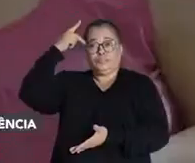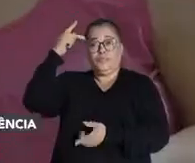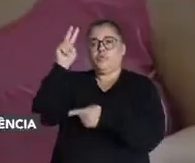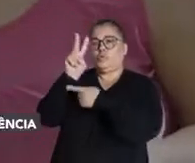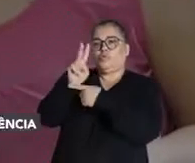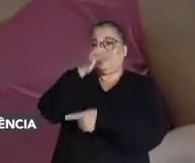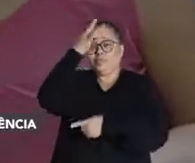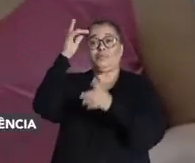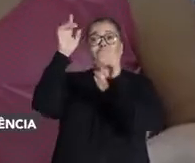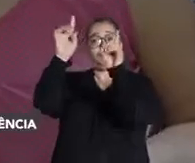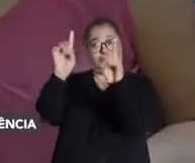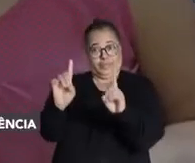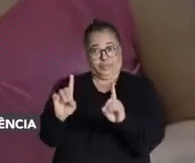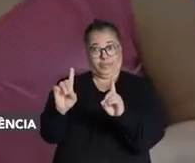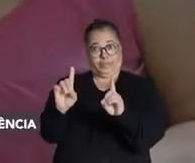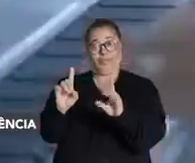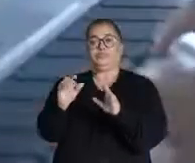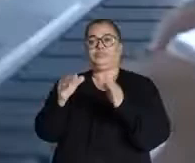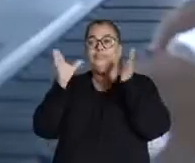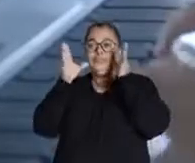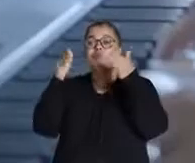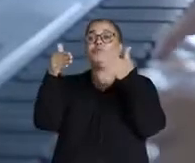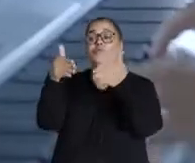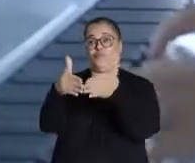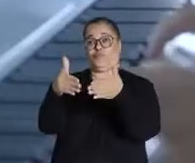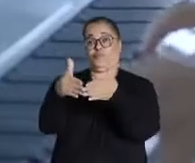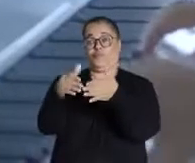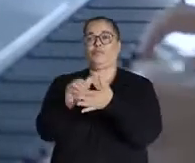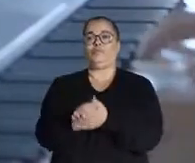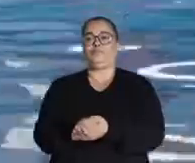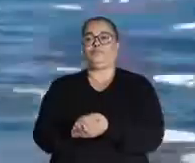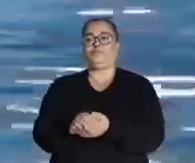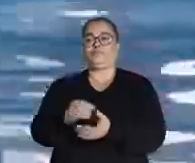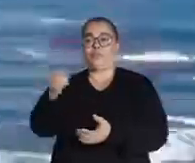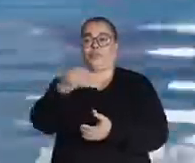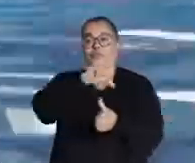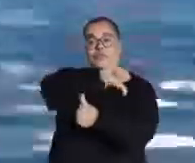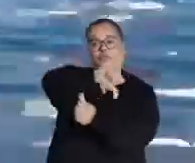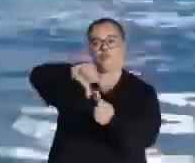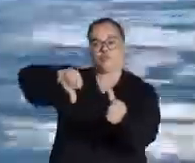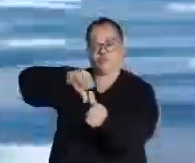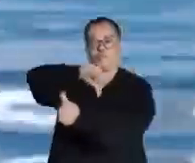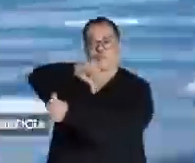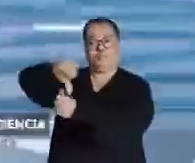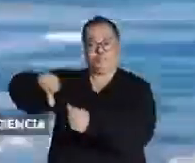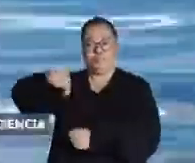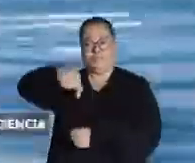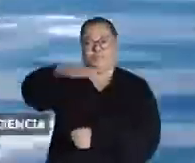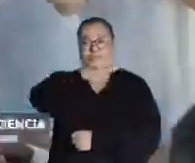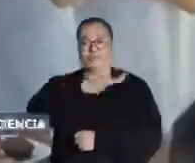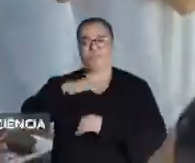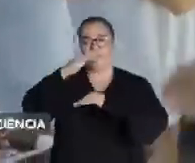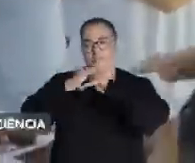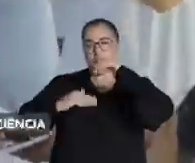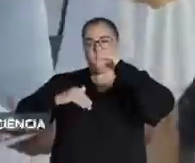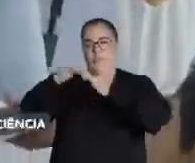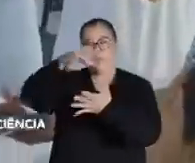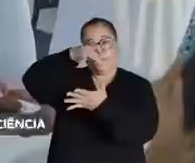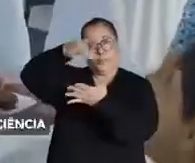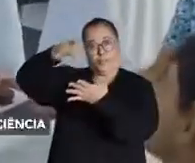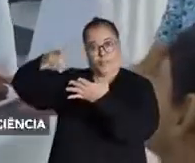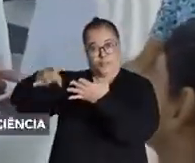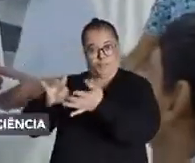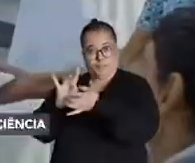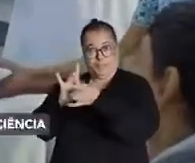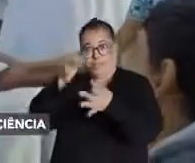Municipal de Atendimento à Pessoa com Deficiência é um bom exemplo desse trabalho. Totalmente revitalizado, esse espaço multidisciplinar